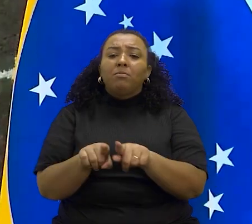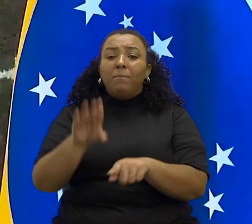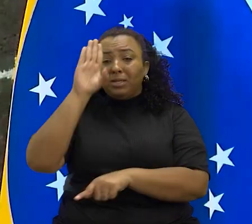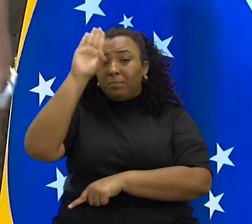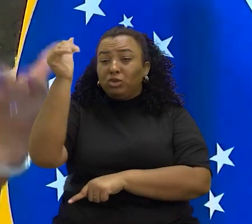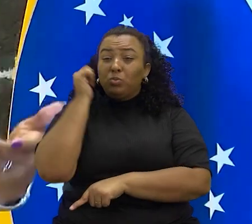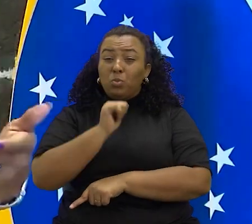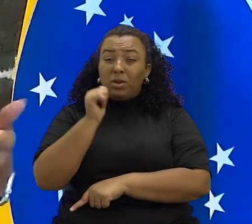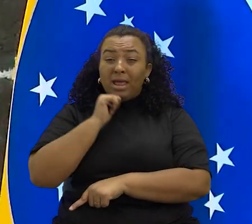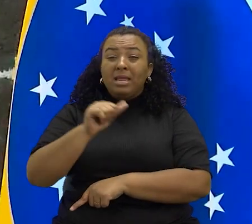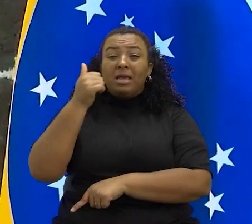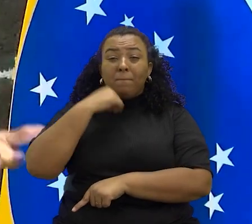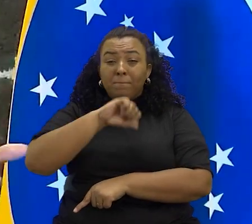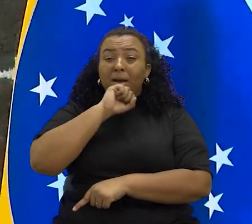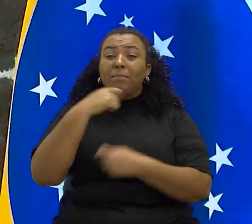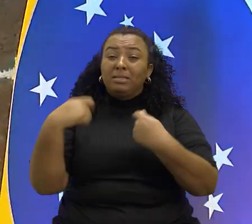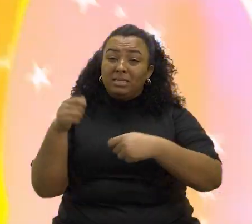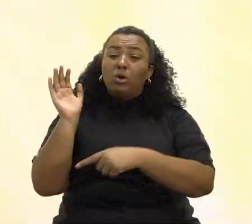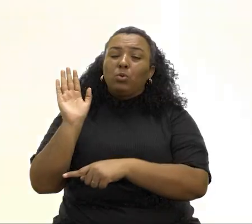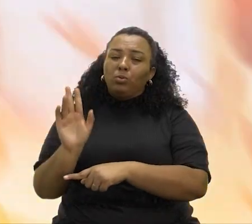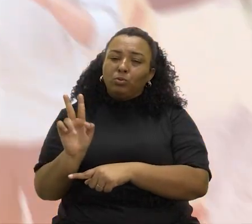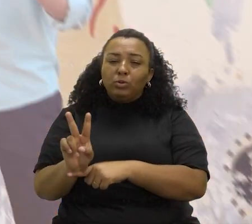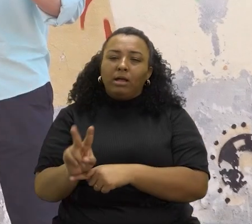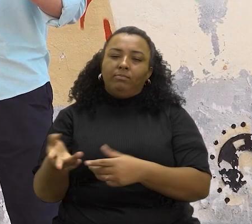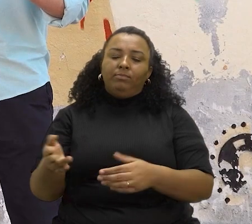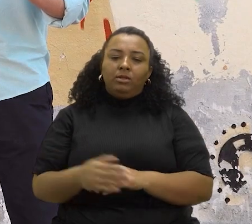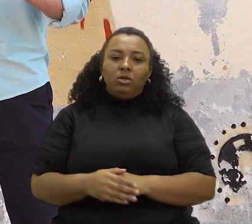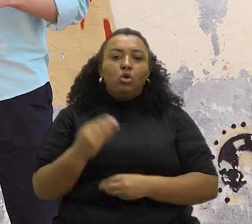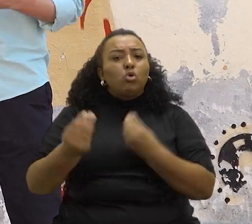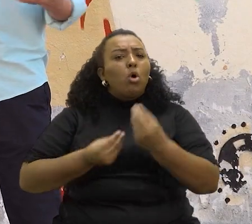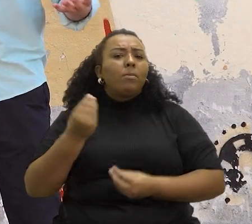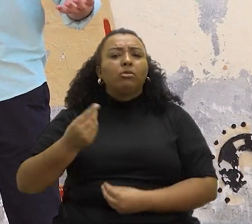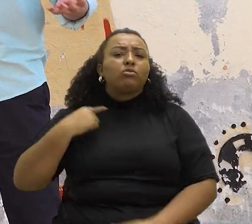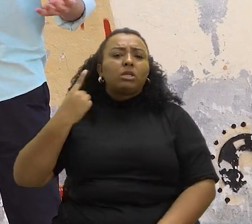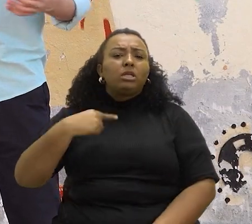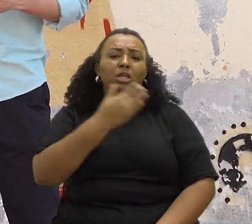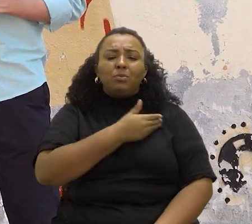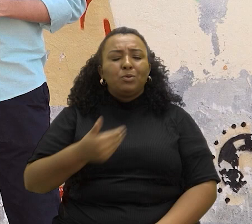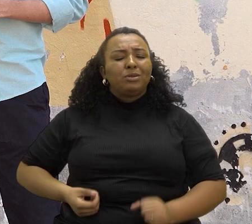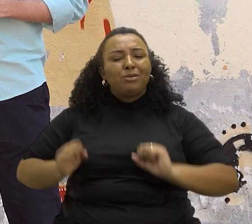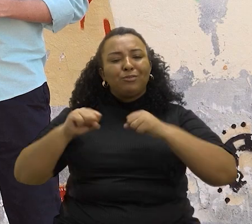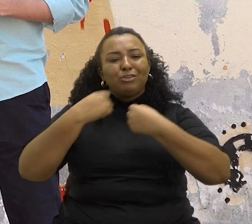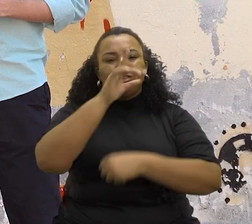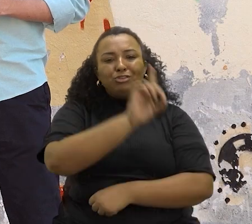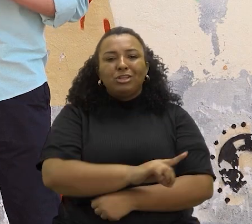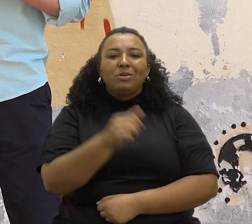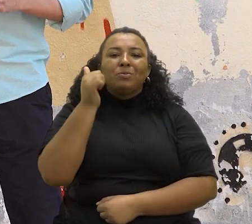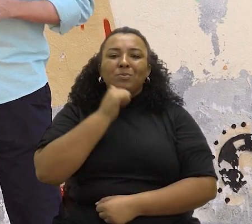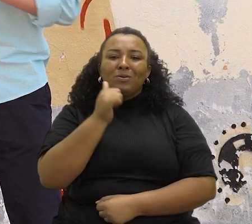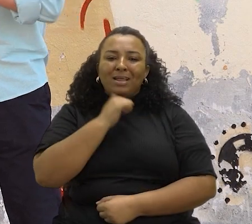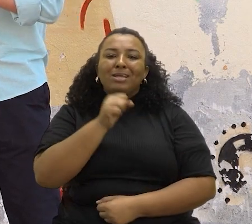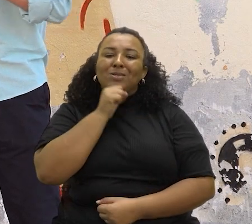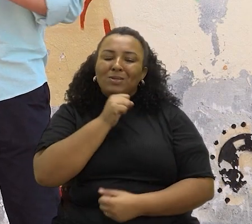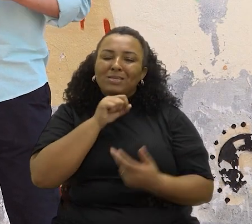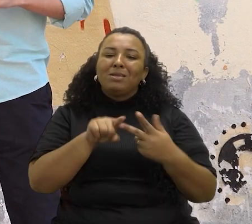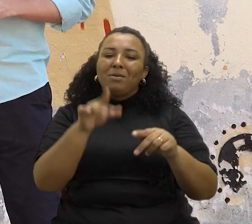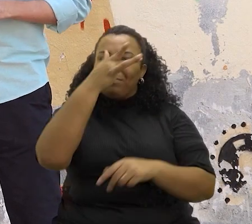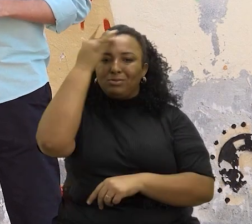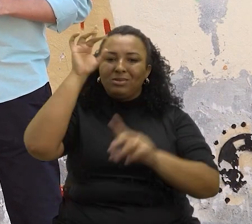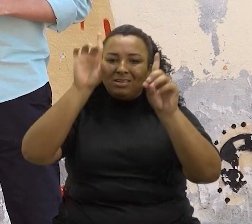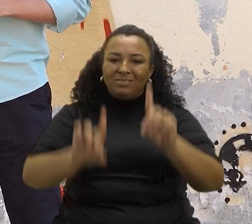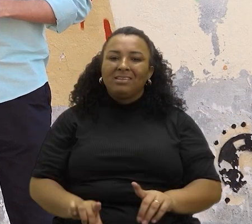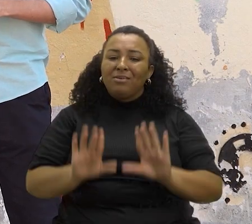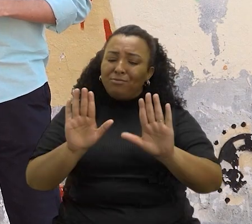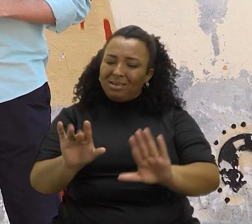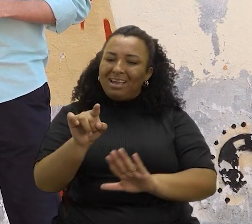principalmente de mulheres que são mães e que a gente precisa cuidar. E no próximo bloco, como a advocacia pública defende o direito de mulheres, idosos e pessoas